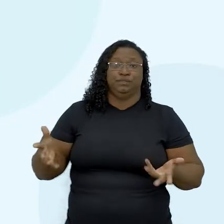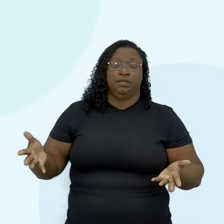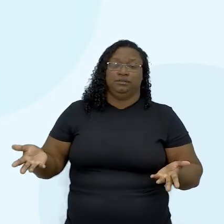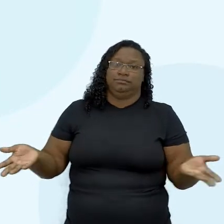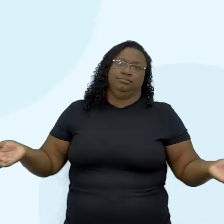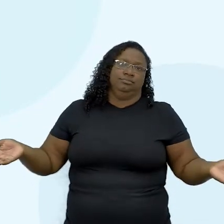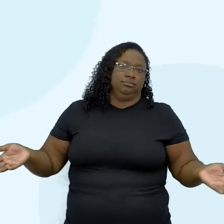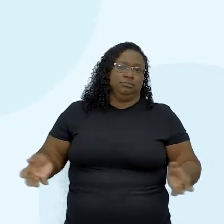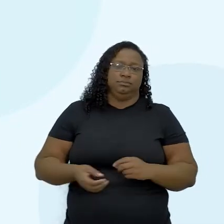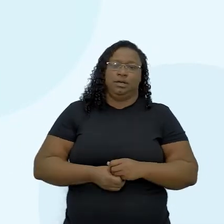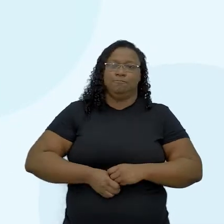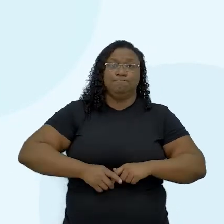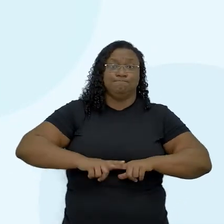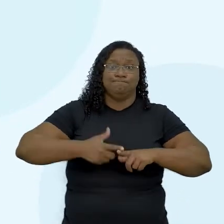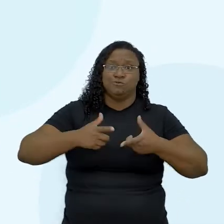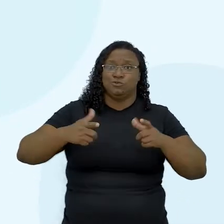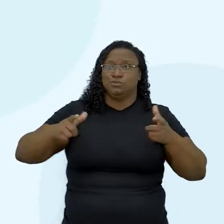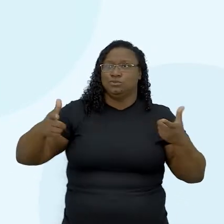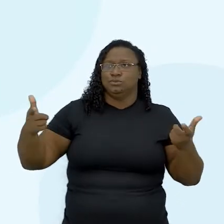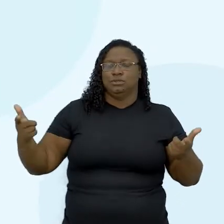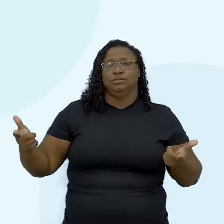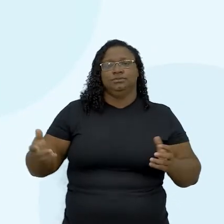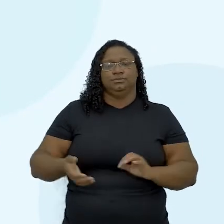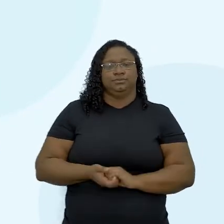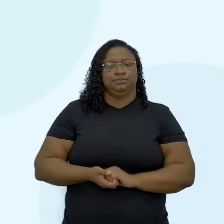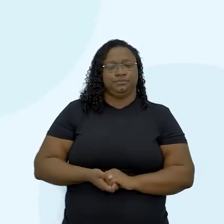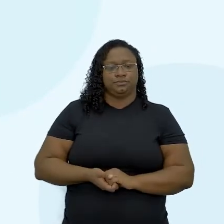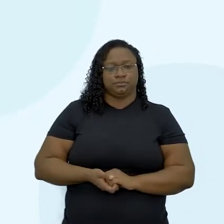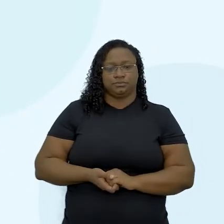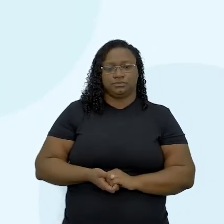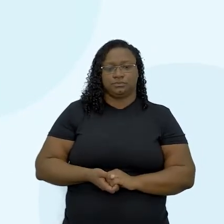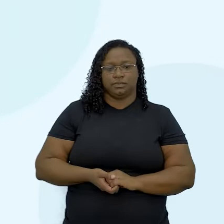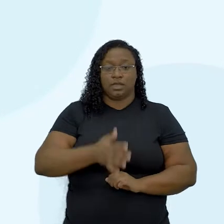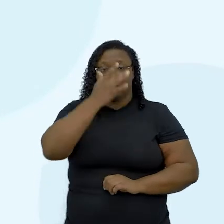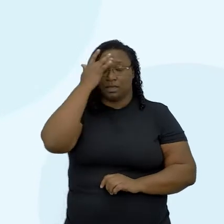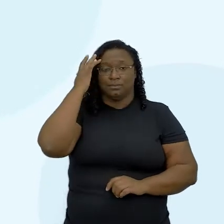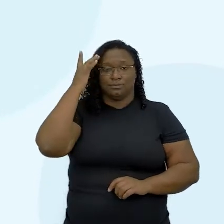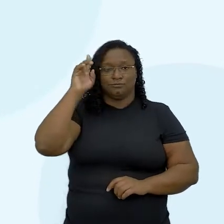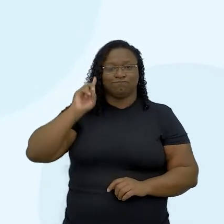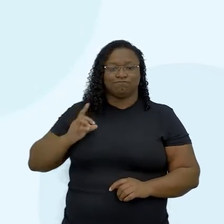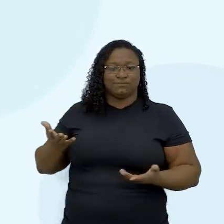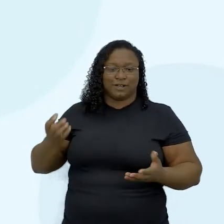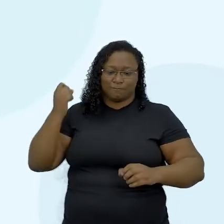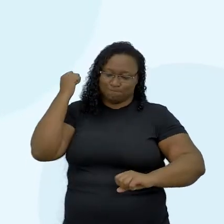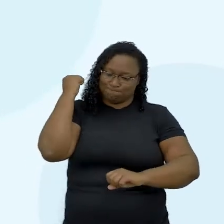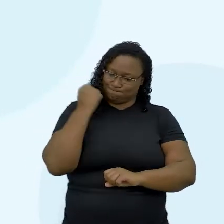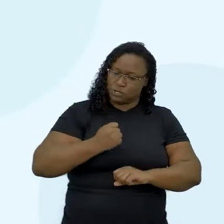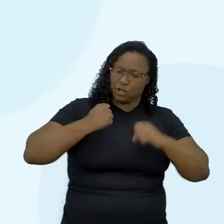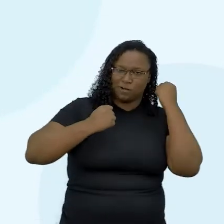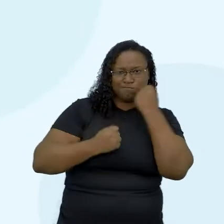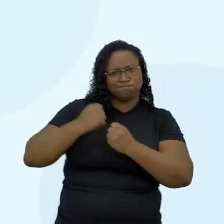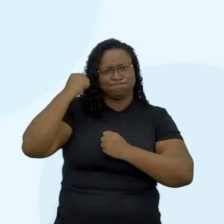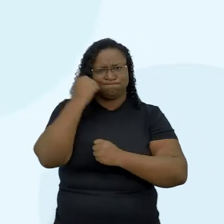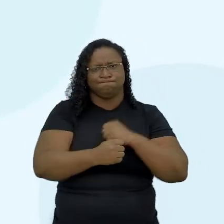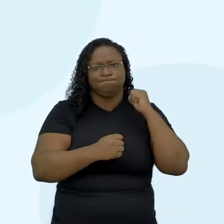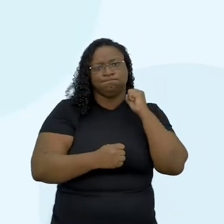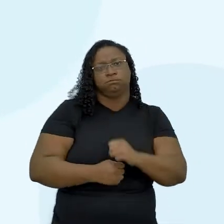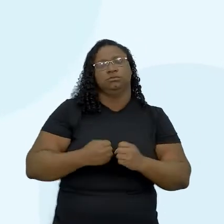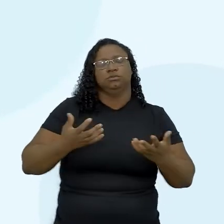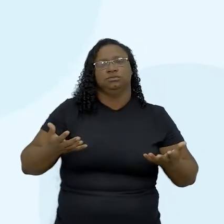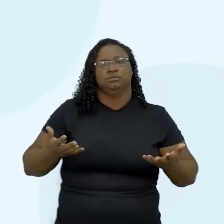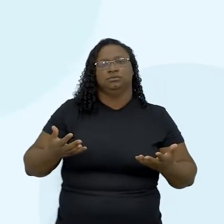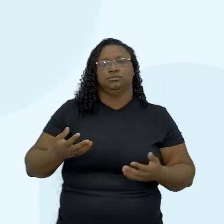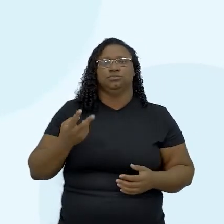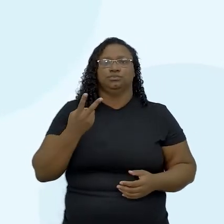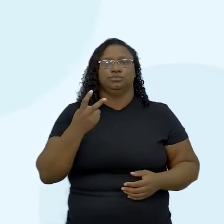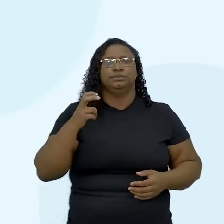-se que seja um número altíssimo. Pessoas com deficiência assassinadas pelo holocausto nazista em número de